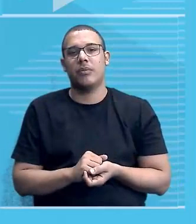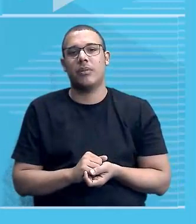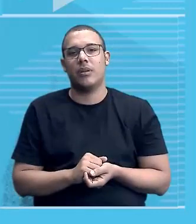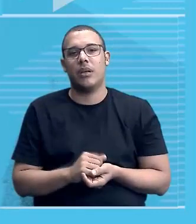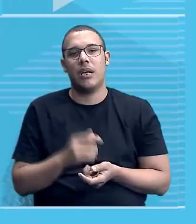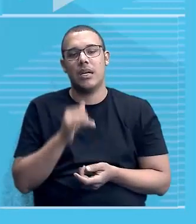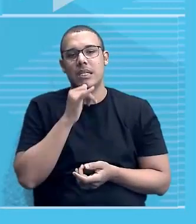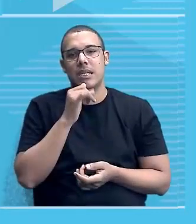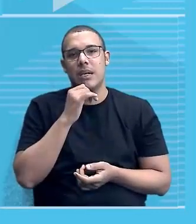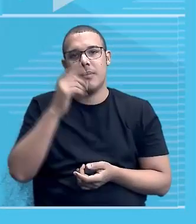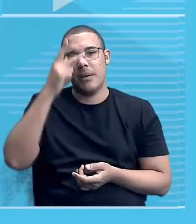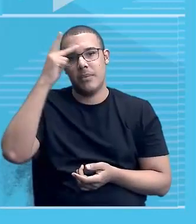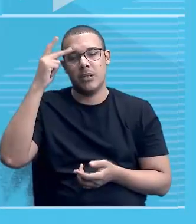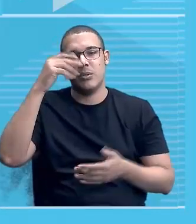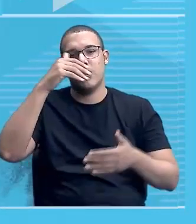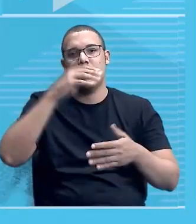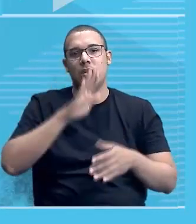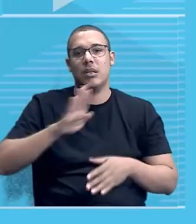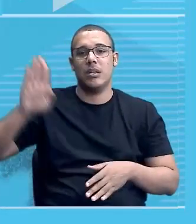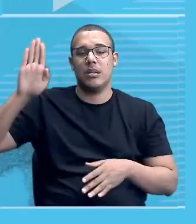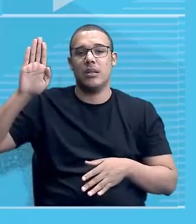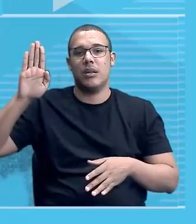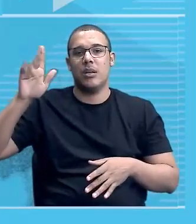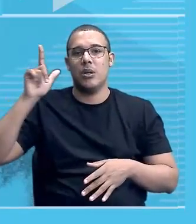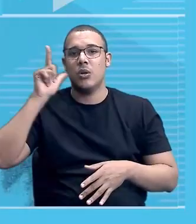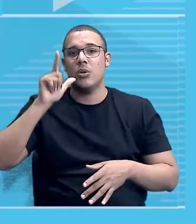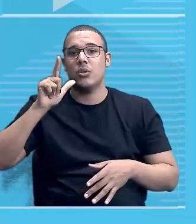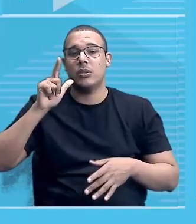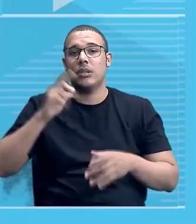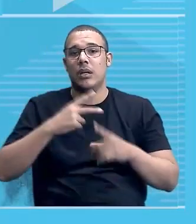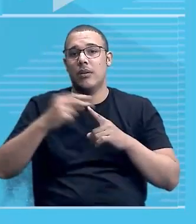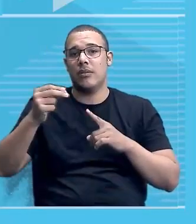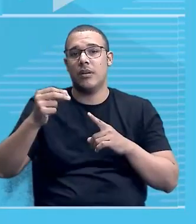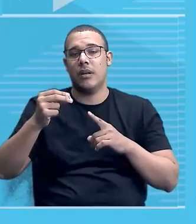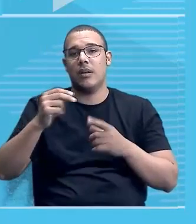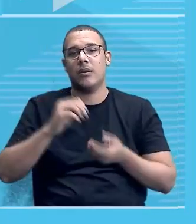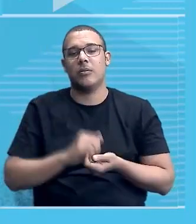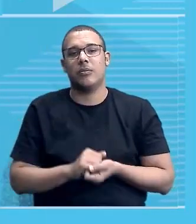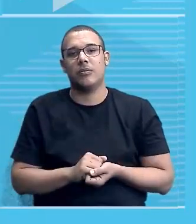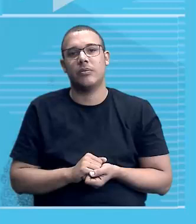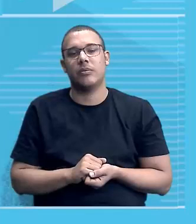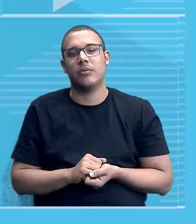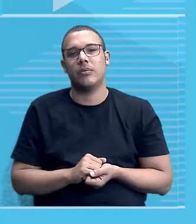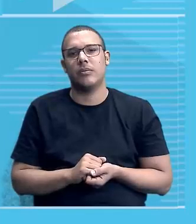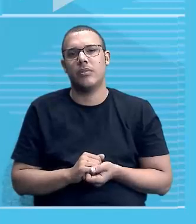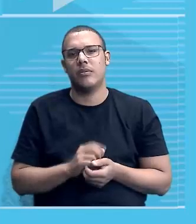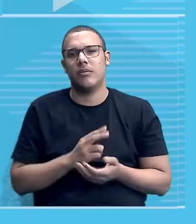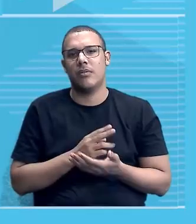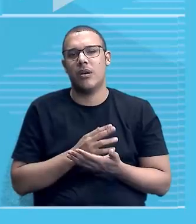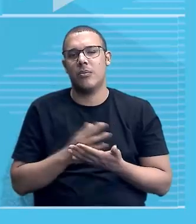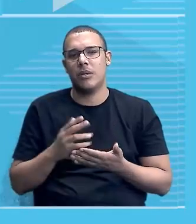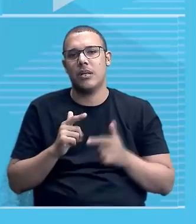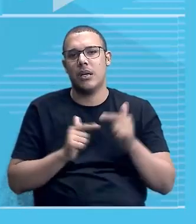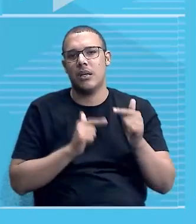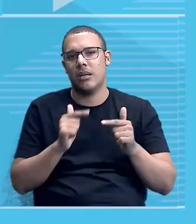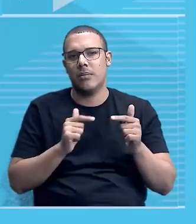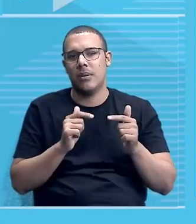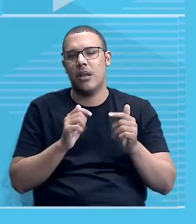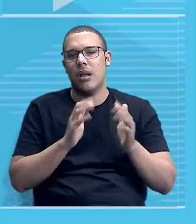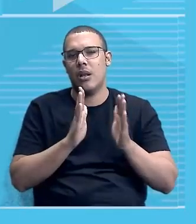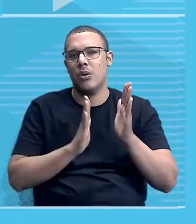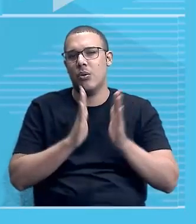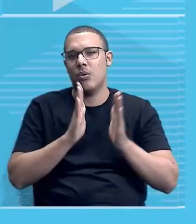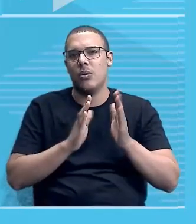candidata, faz campanha, se elege, toma posse, vai ficar naquela função durante algum tempo.